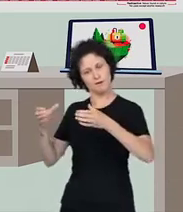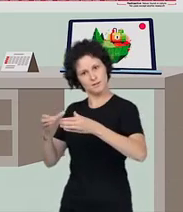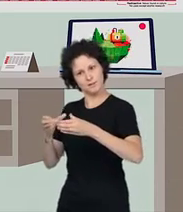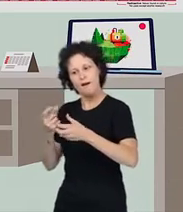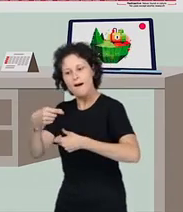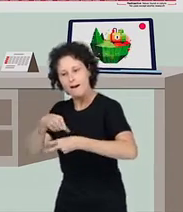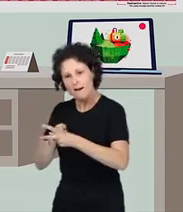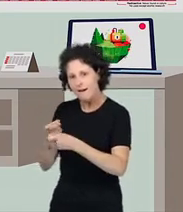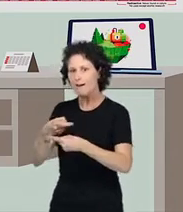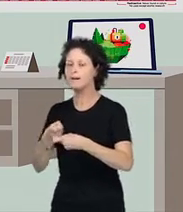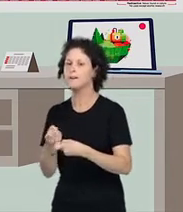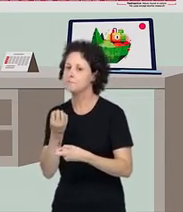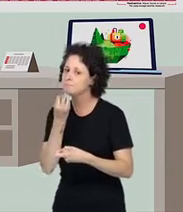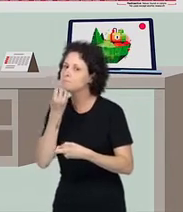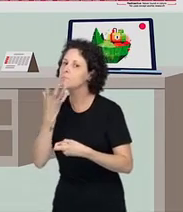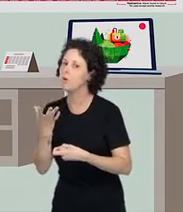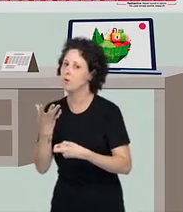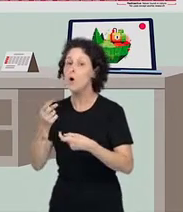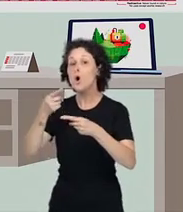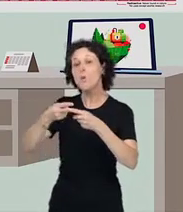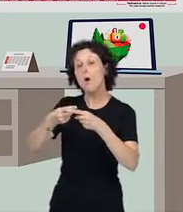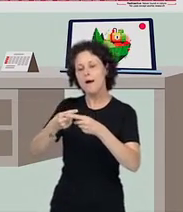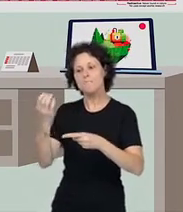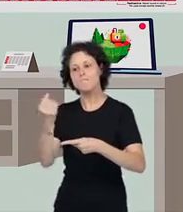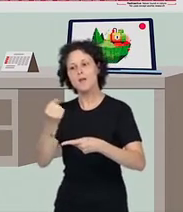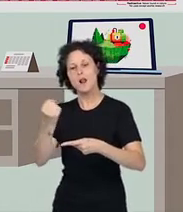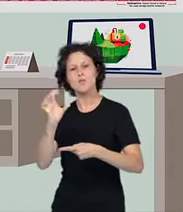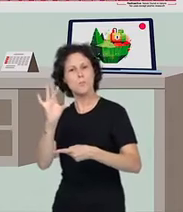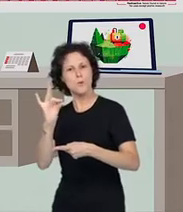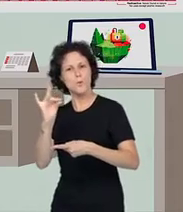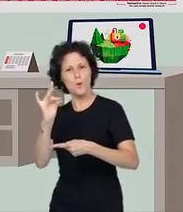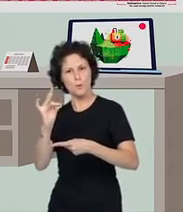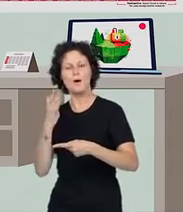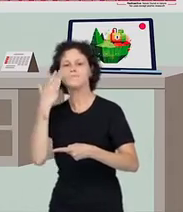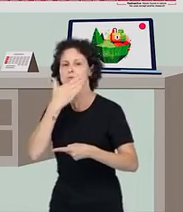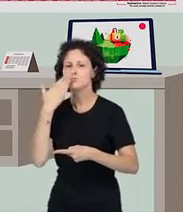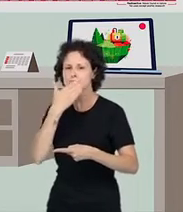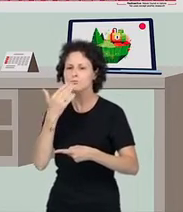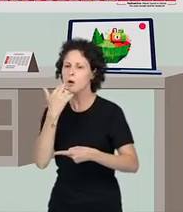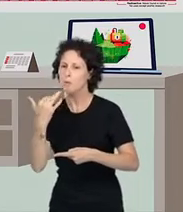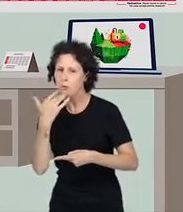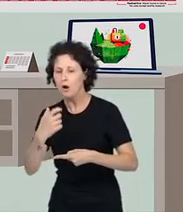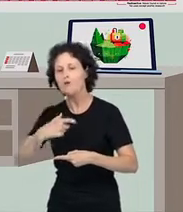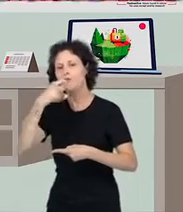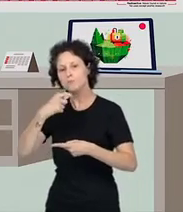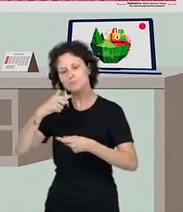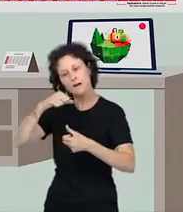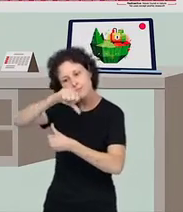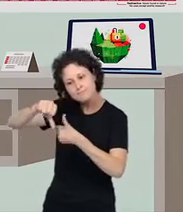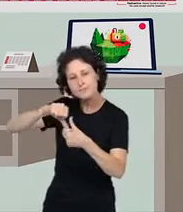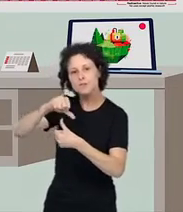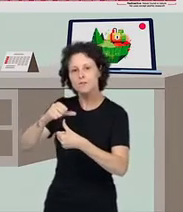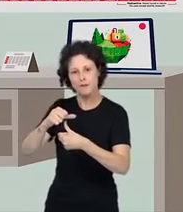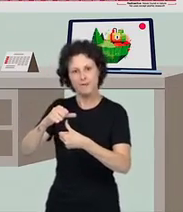nossa saúde. Bom, as bactérias fermentam o leite. Depois é adicionado o açúcar e também o xarope de